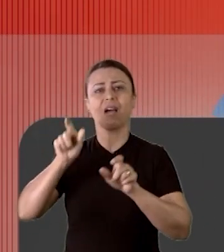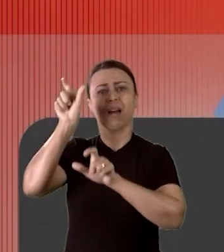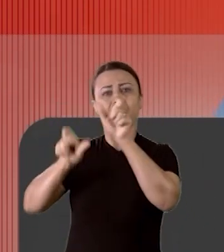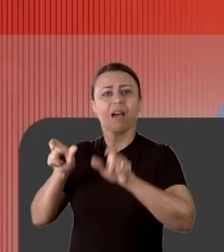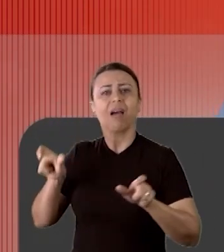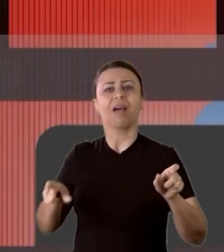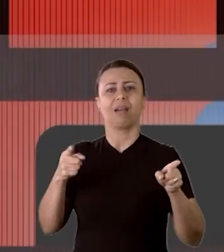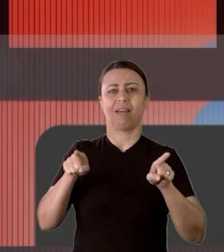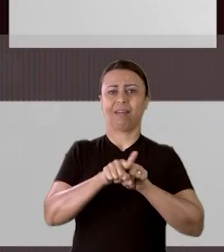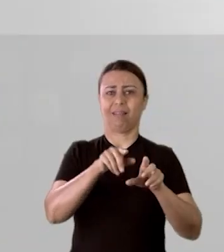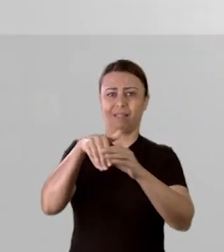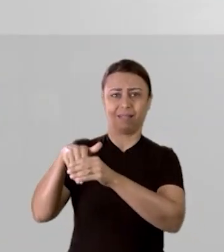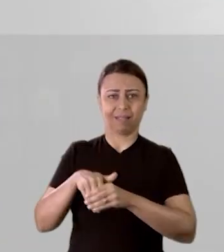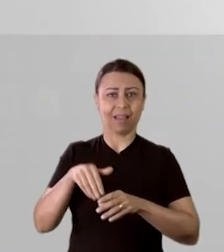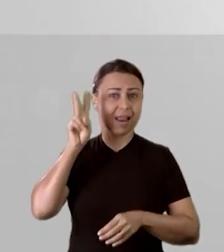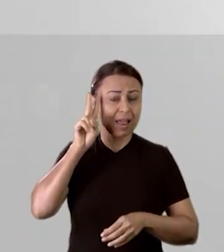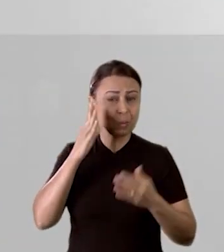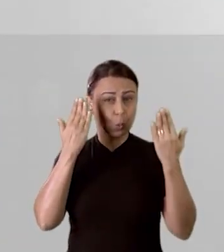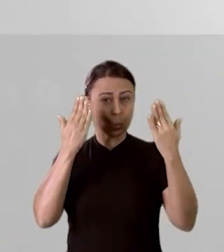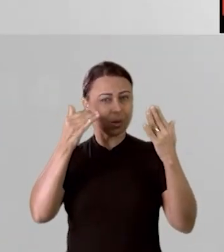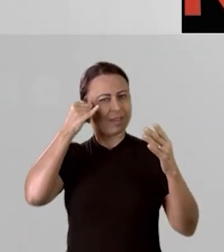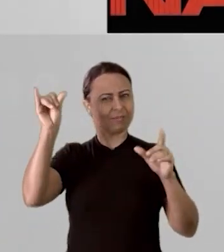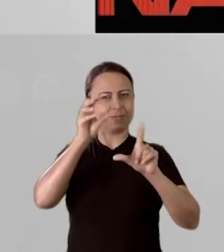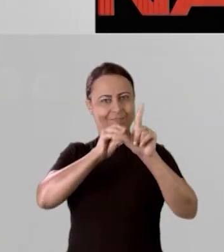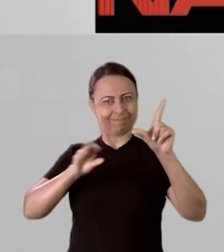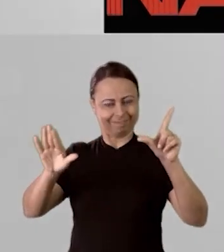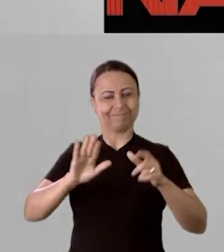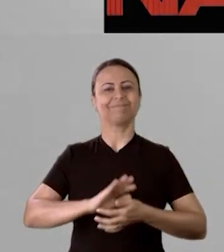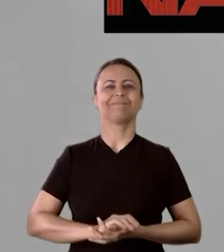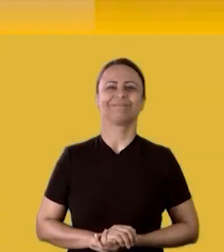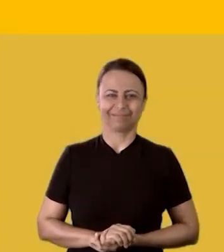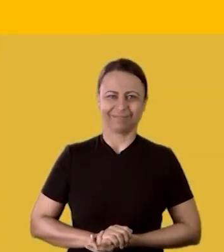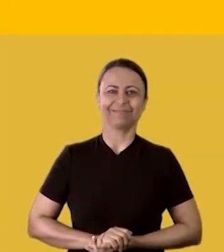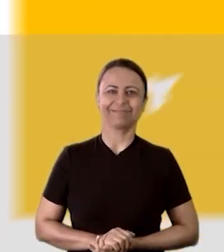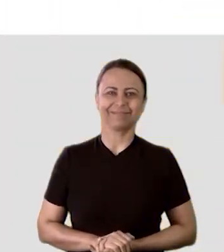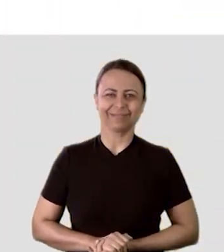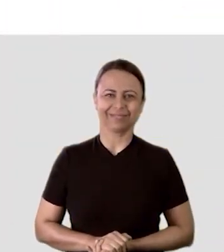e aliados. Lembre-se, na dúvida, não compartilhe.